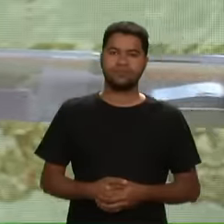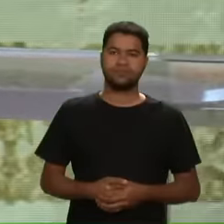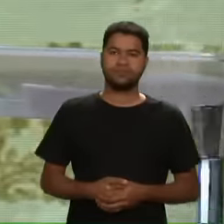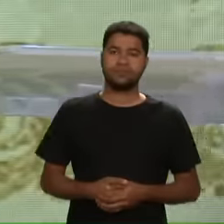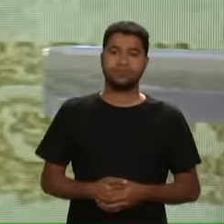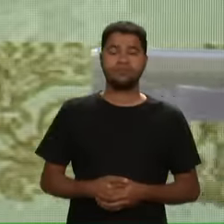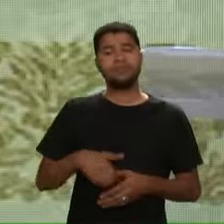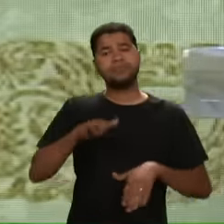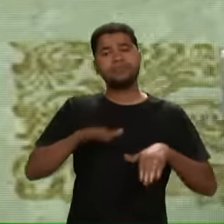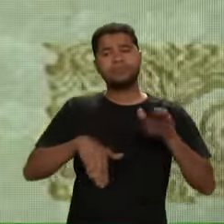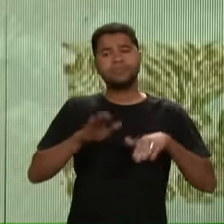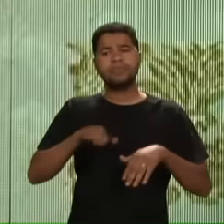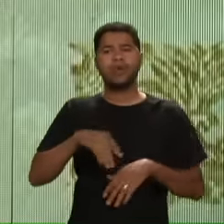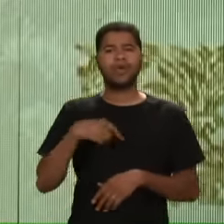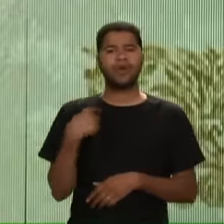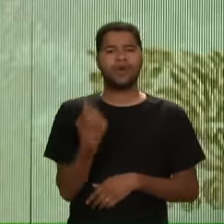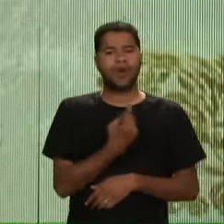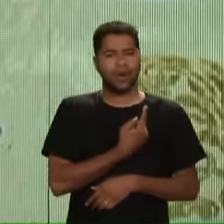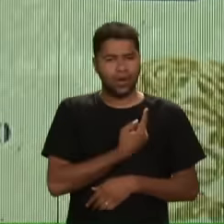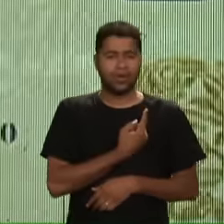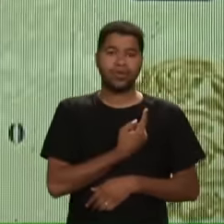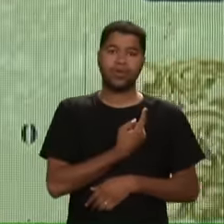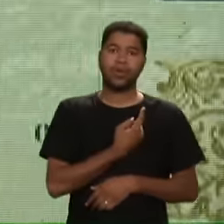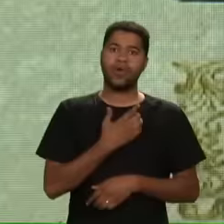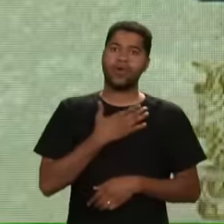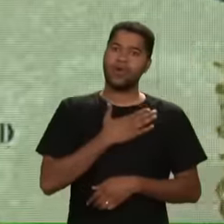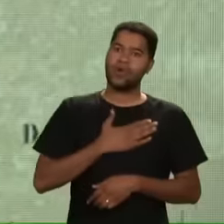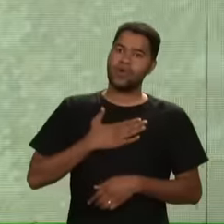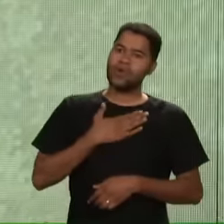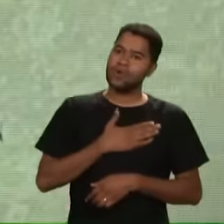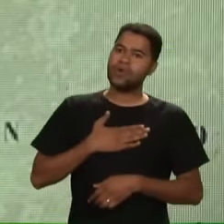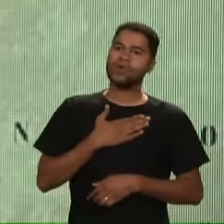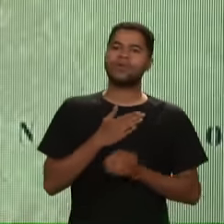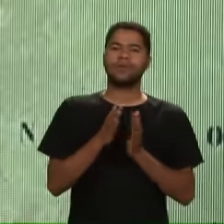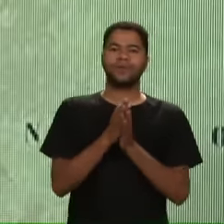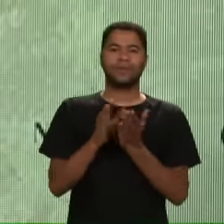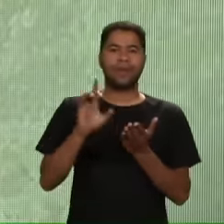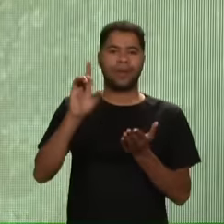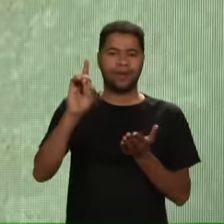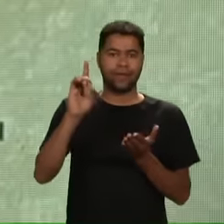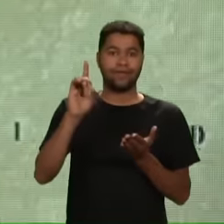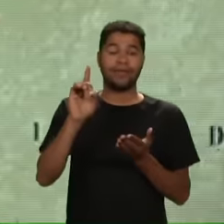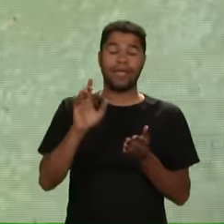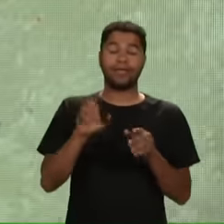Muitas vezes nós gostamos muito da palavra amor